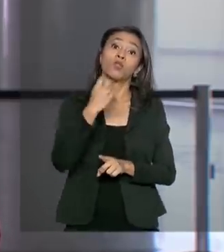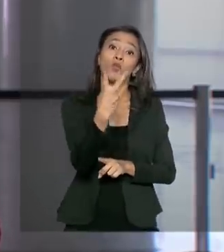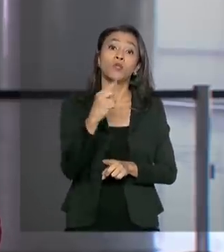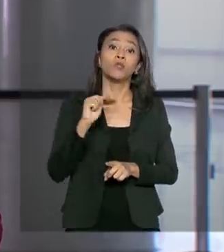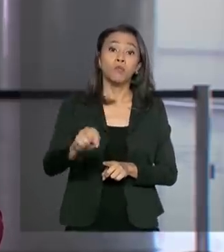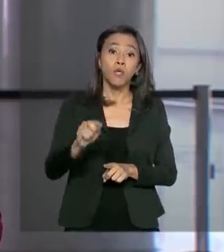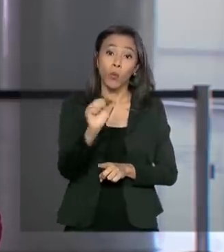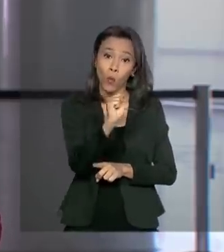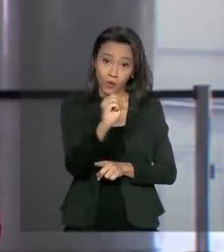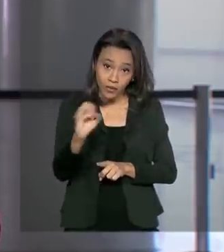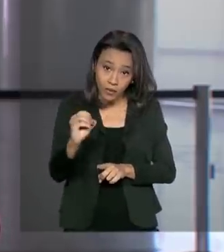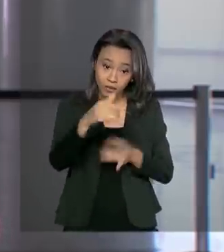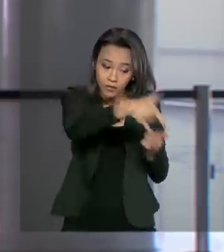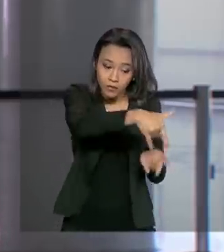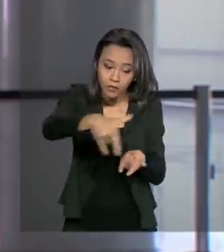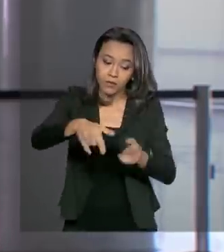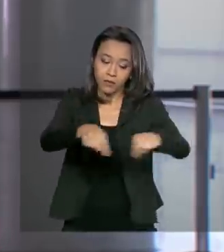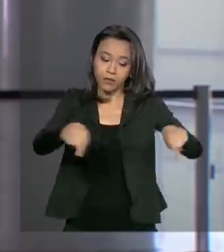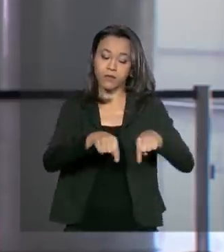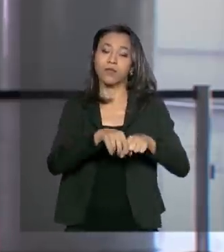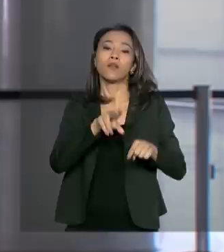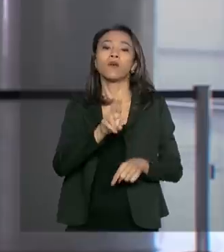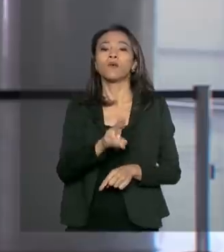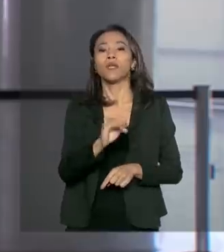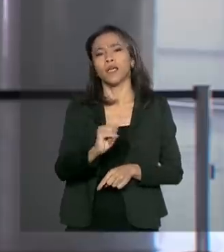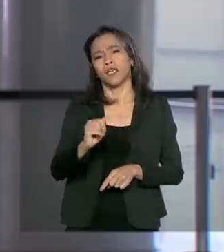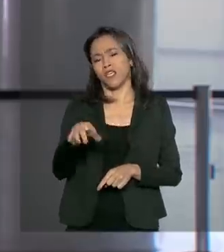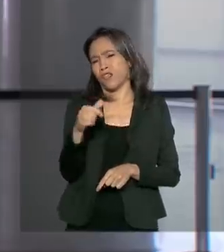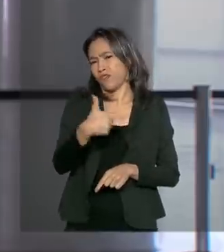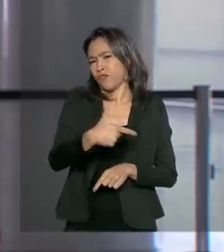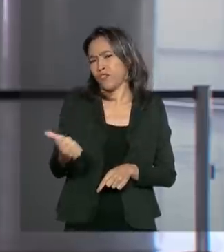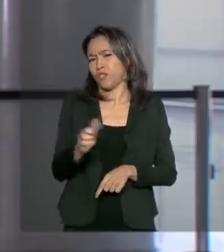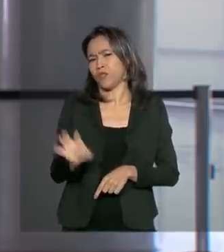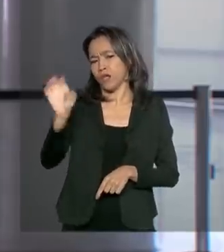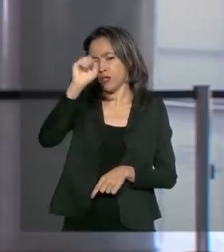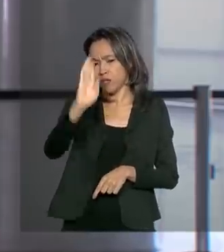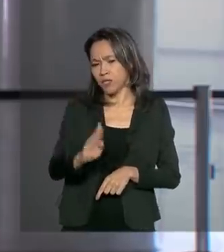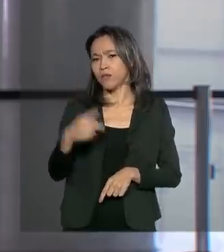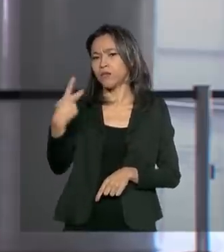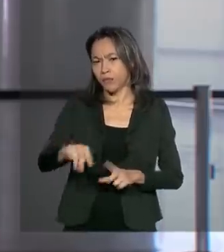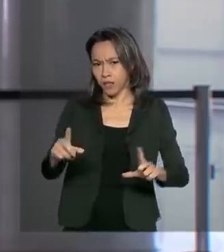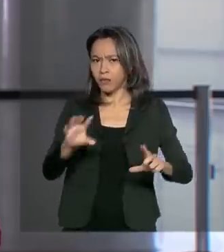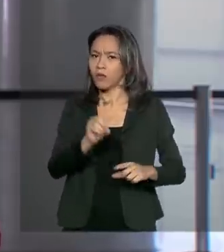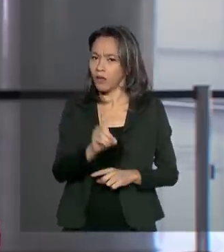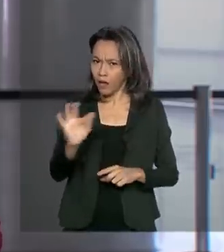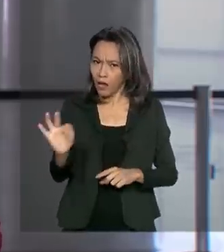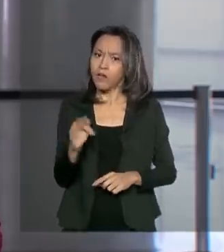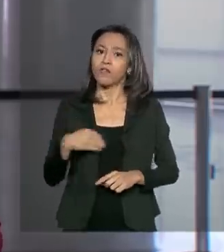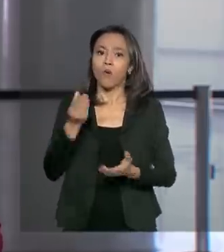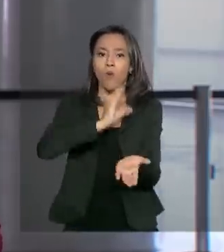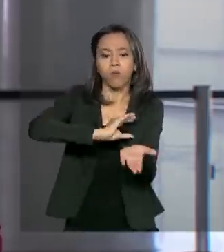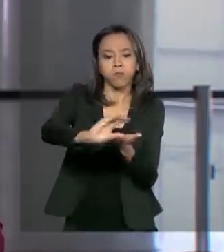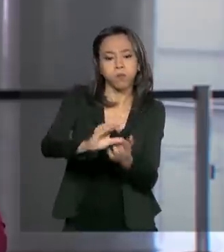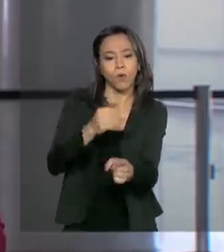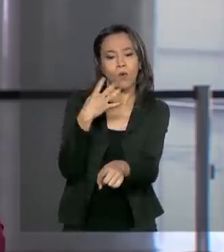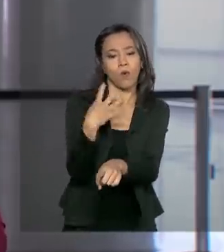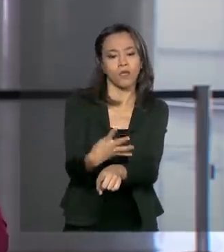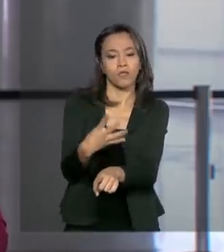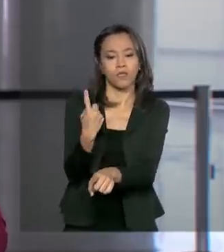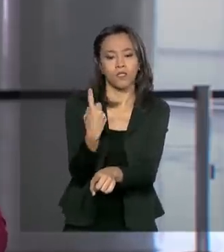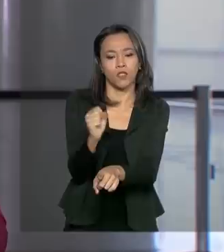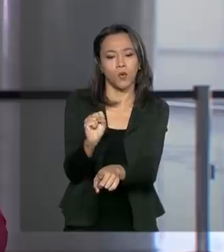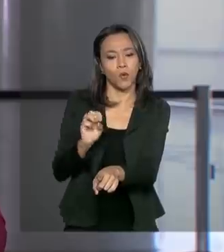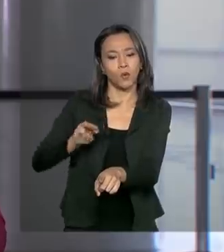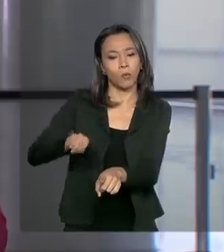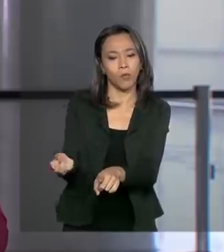leitos de UTI em 21 estados do país e também no Distrito Federal. Um investimento do Governo Federal de R 418 milhões.